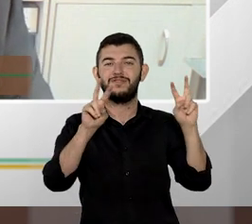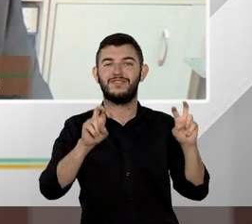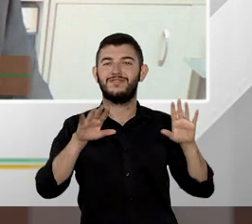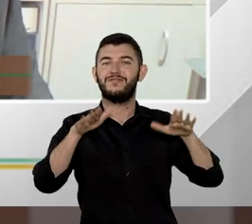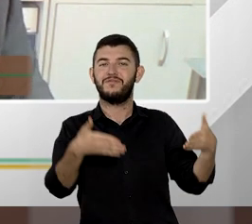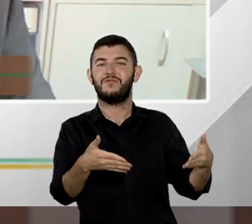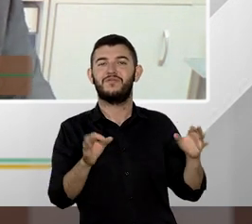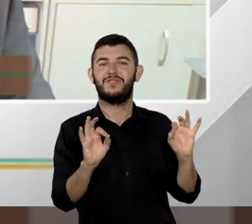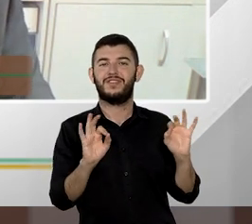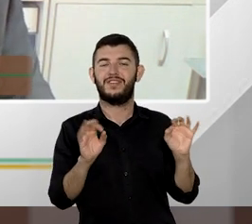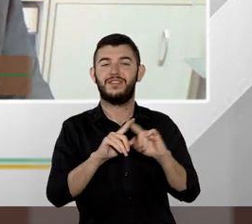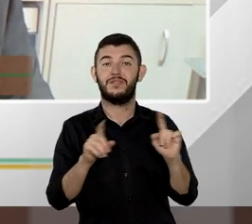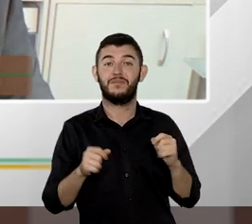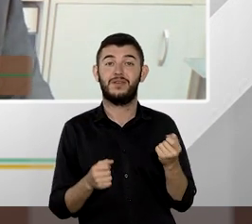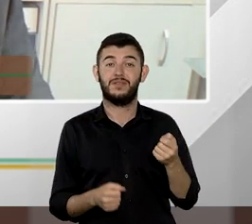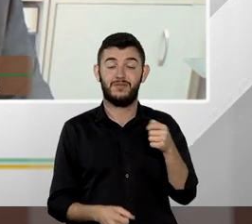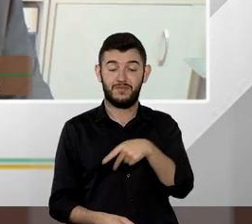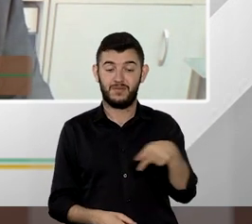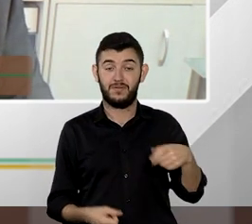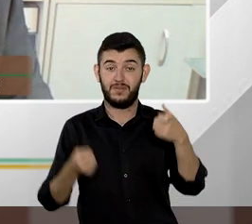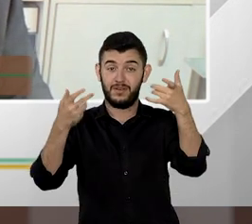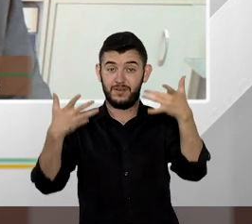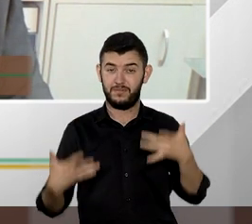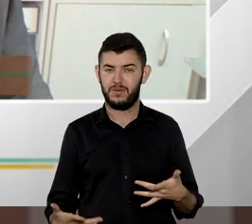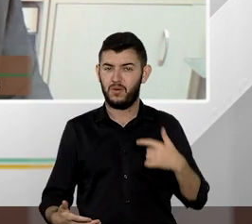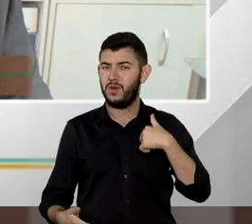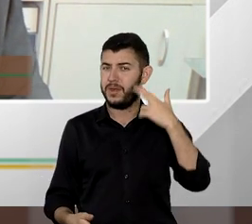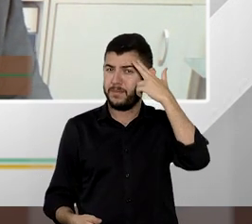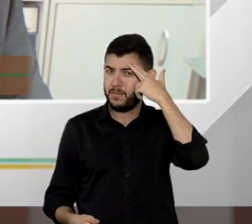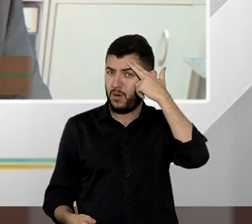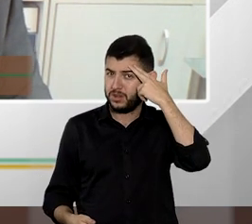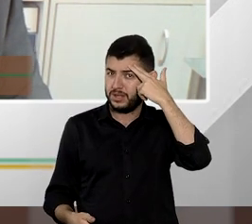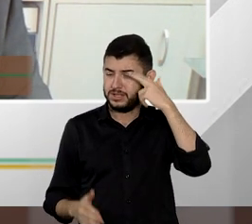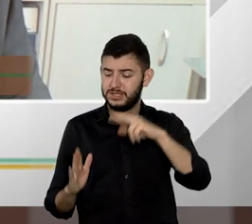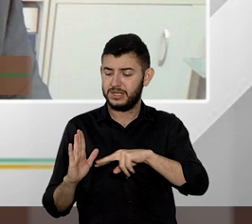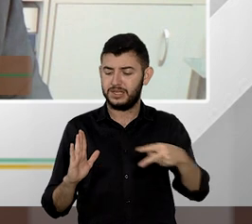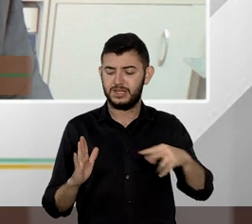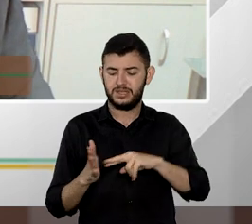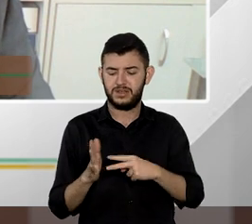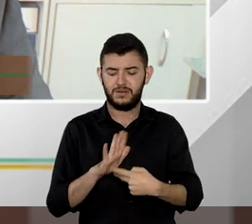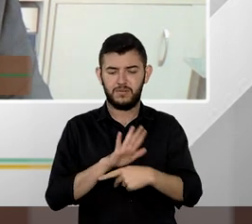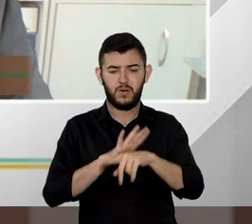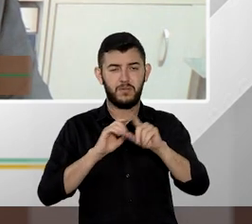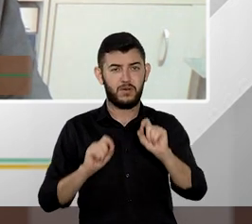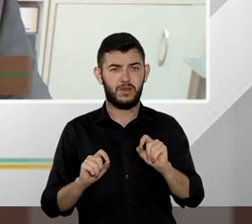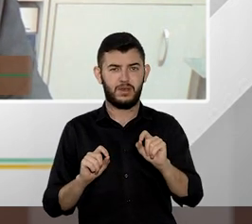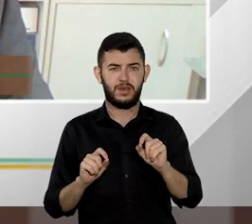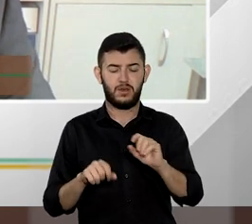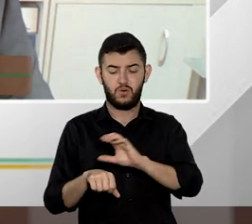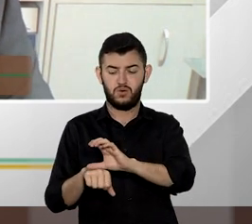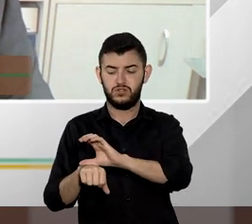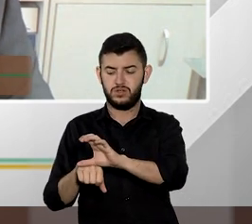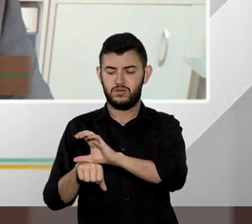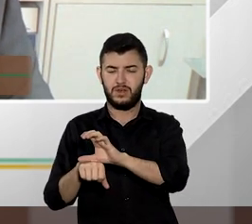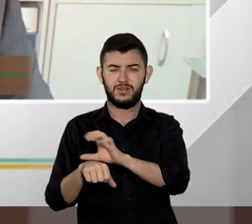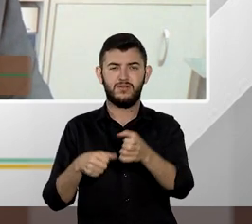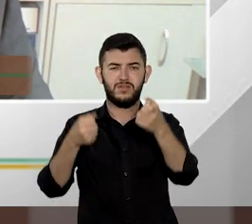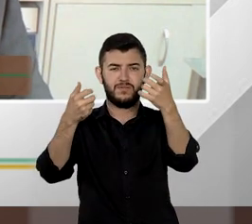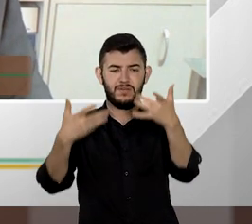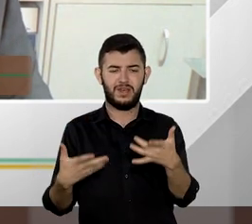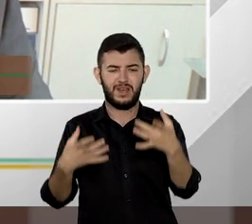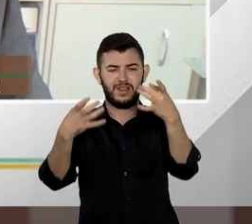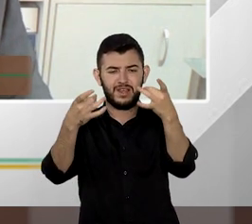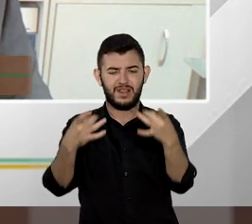o professor falou as hipóteses de presunção de relevância previstas na Constituição são hipóteses de